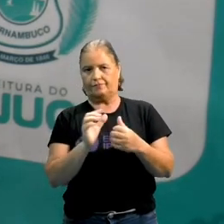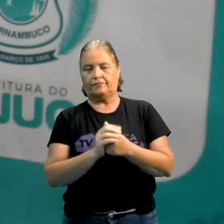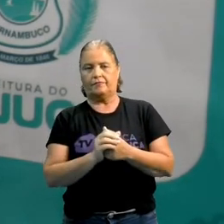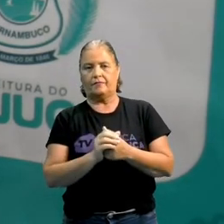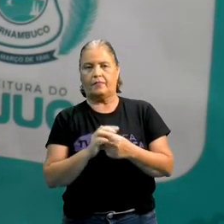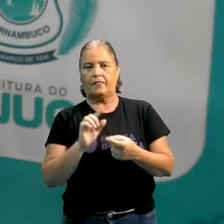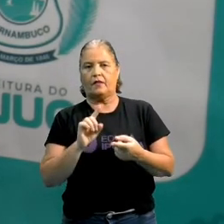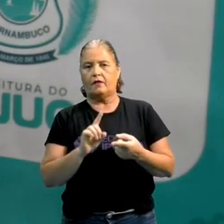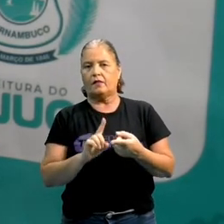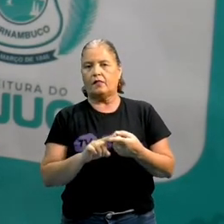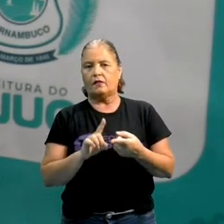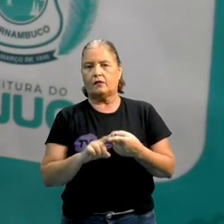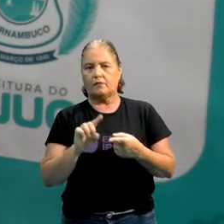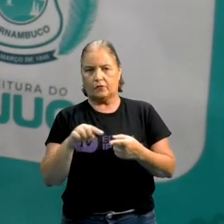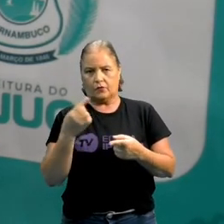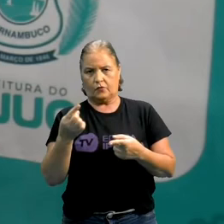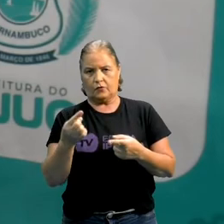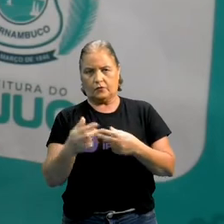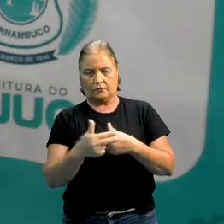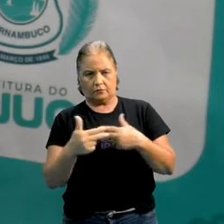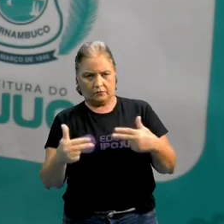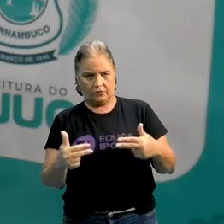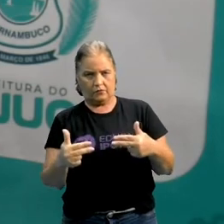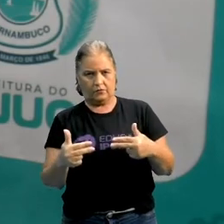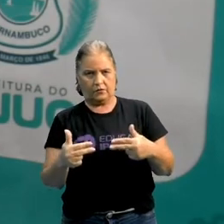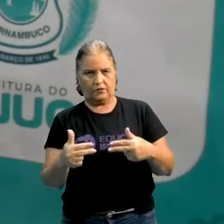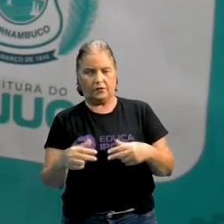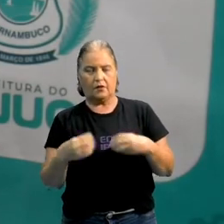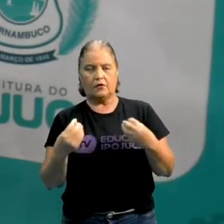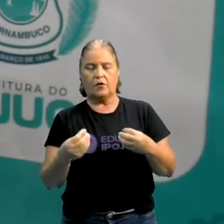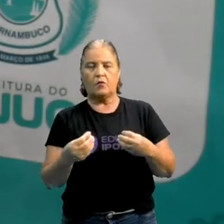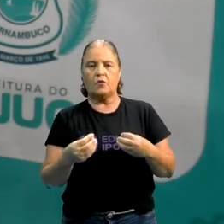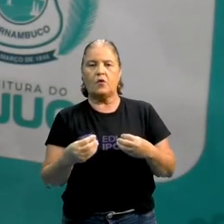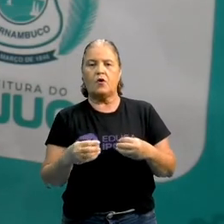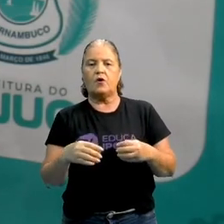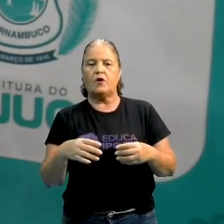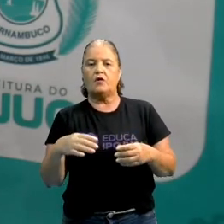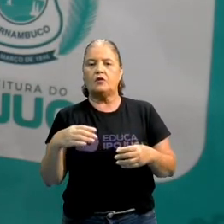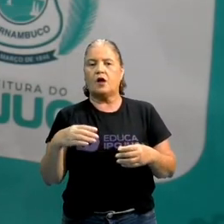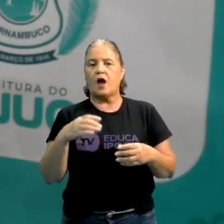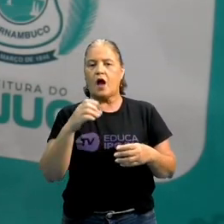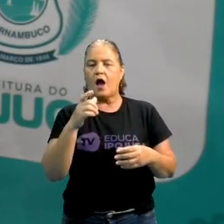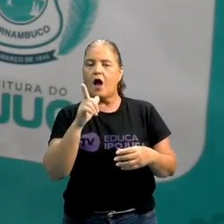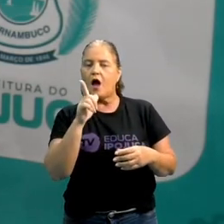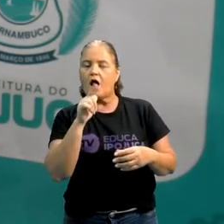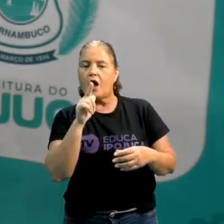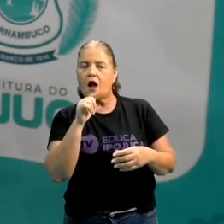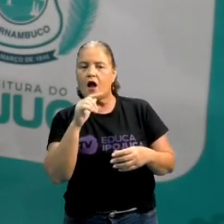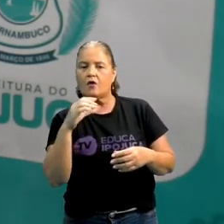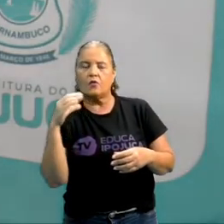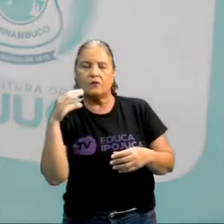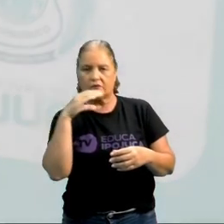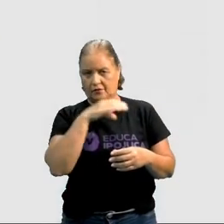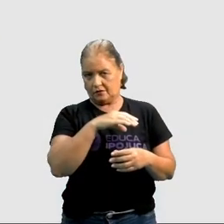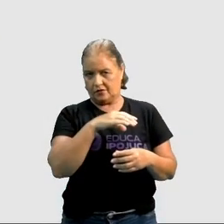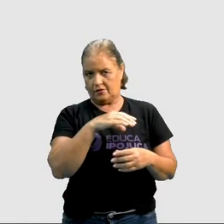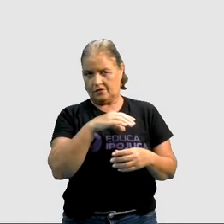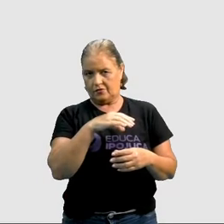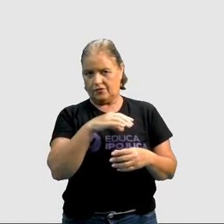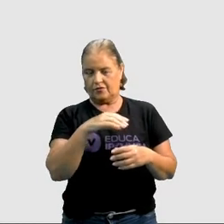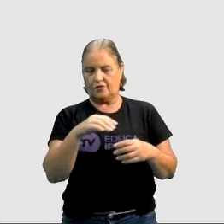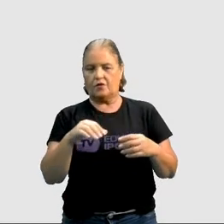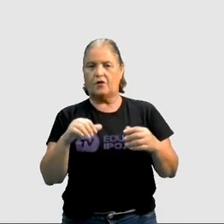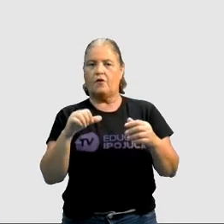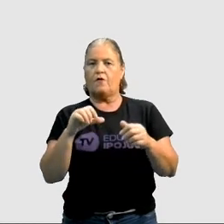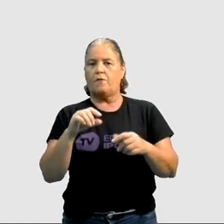na casa da gente é uma forma de aquecer a nossa água sem gastar energia. E é através da luz solar.